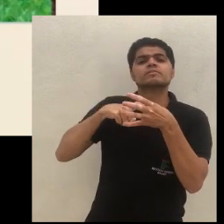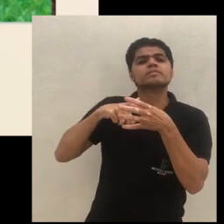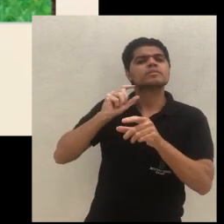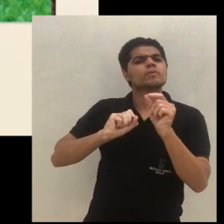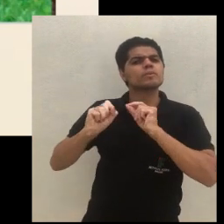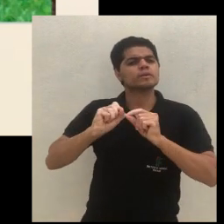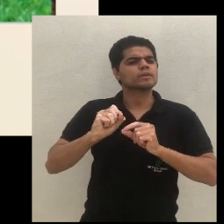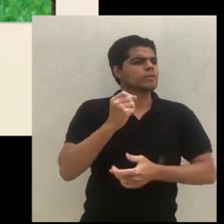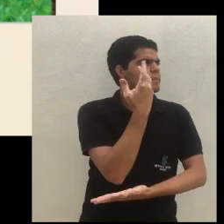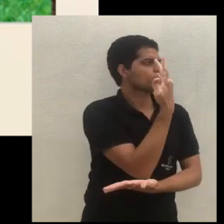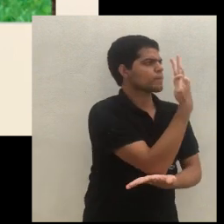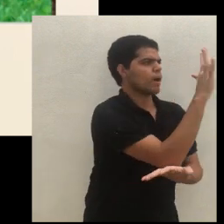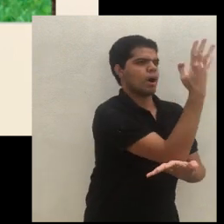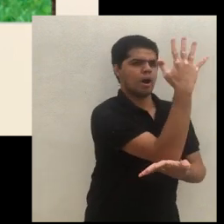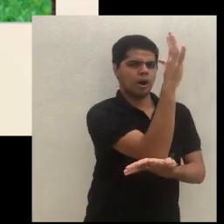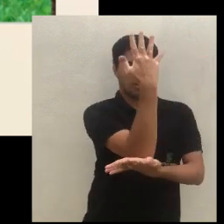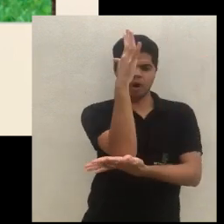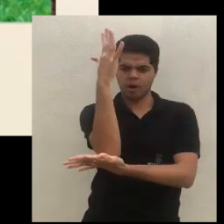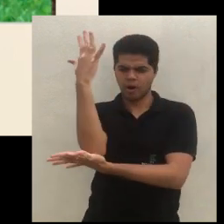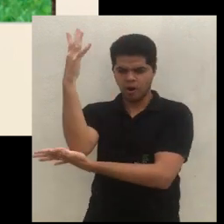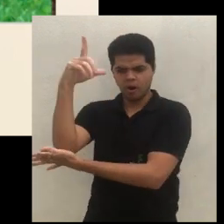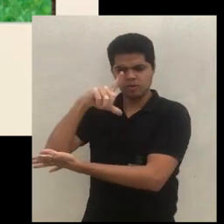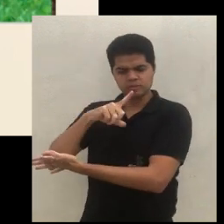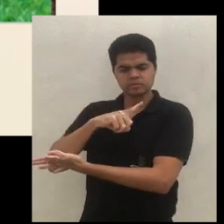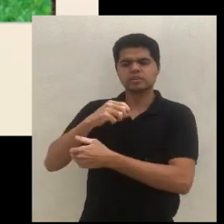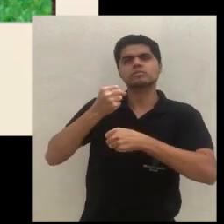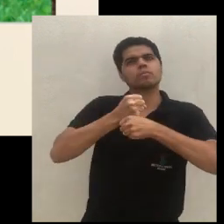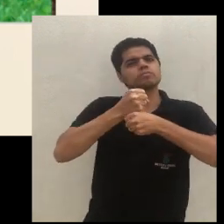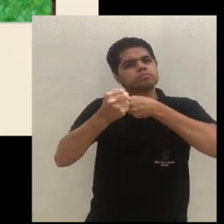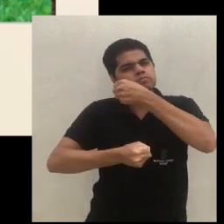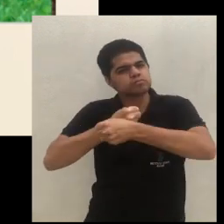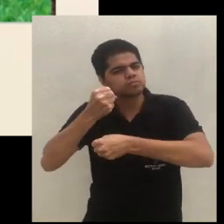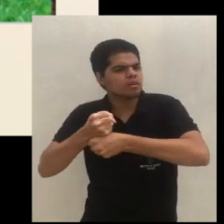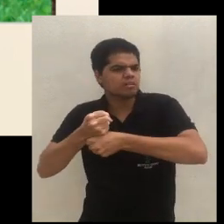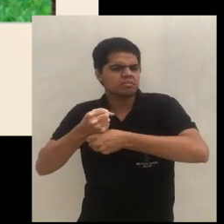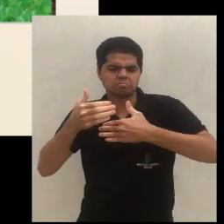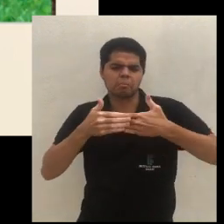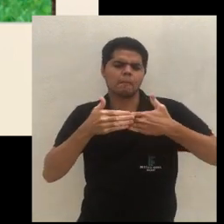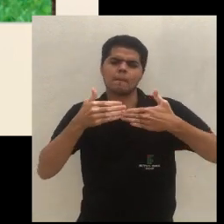vou ter árvores em consorciação com cultivos perenes ou anuais.